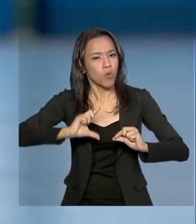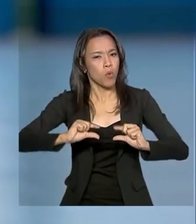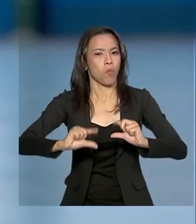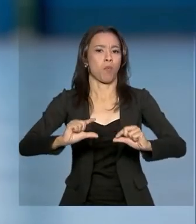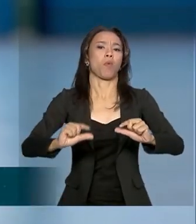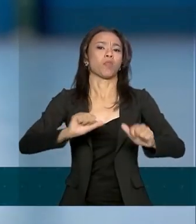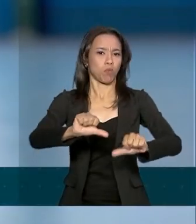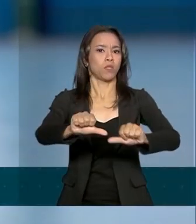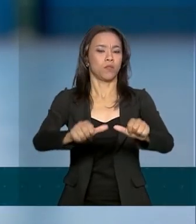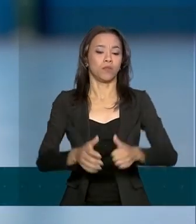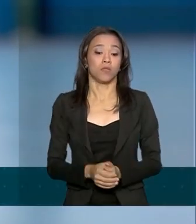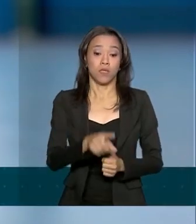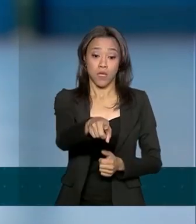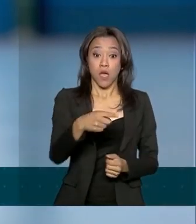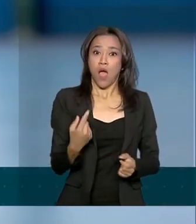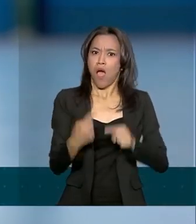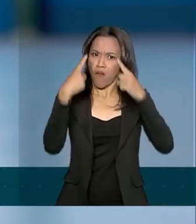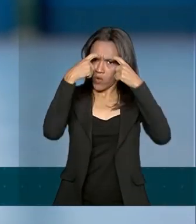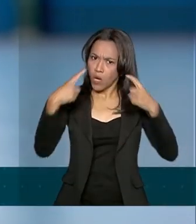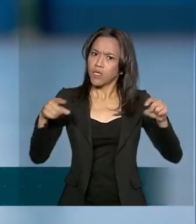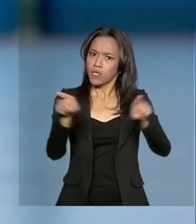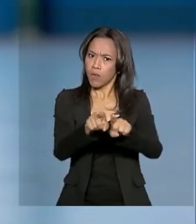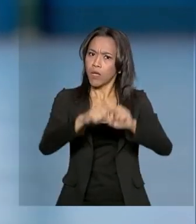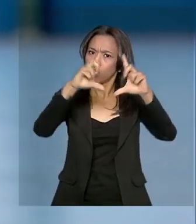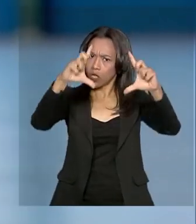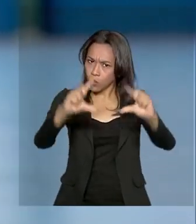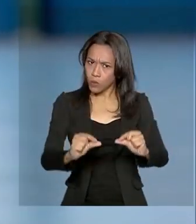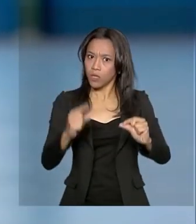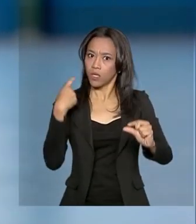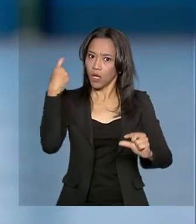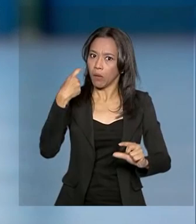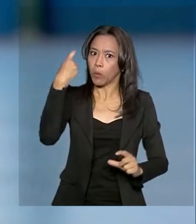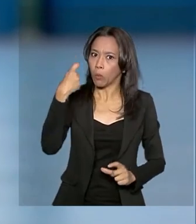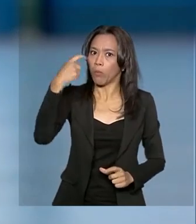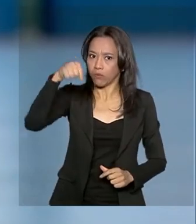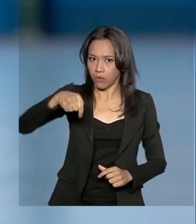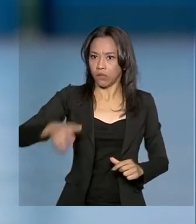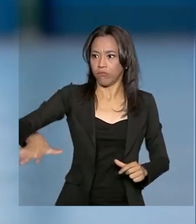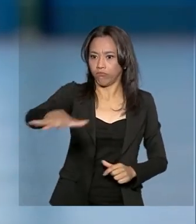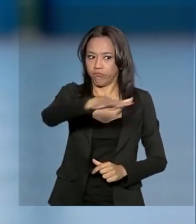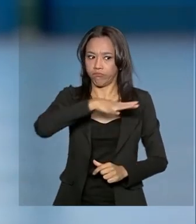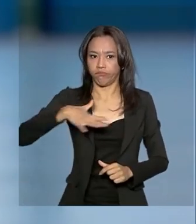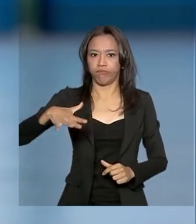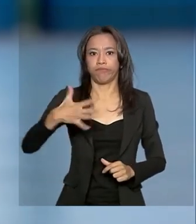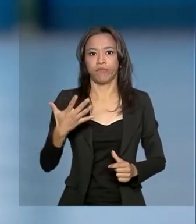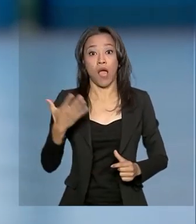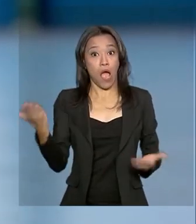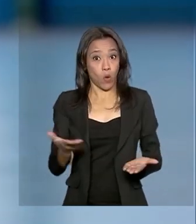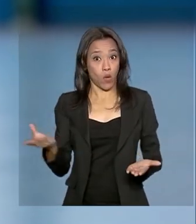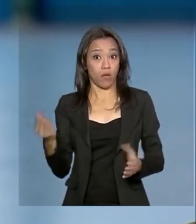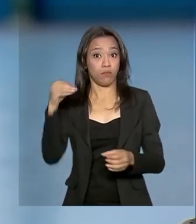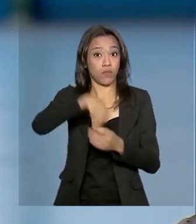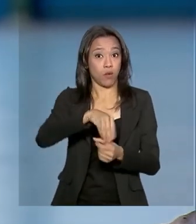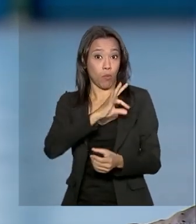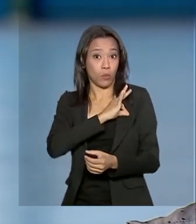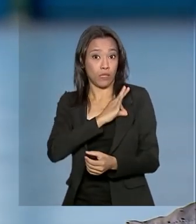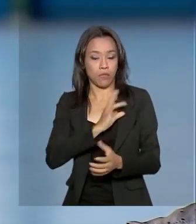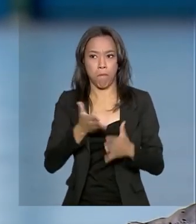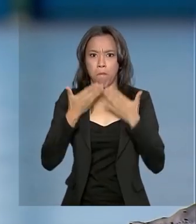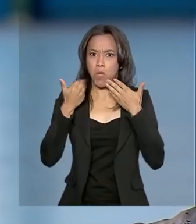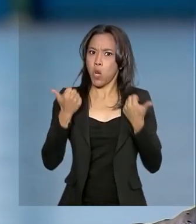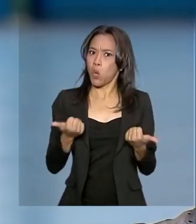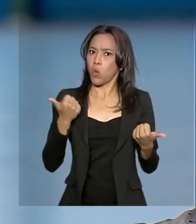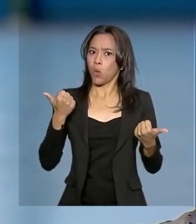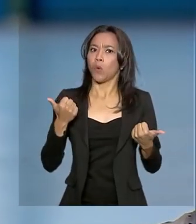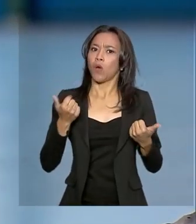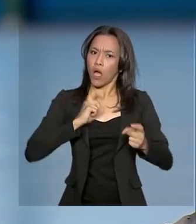Desde o começo a violência diminuiu bastante, o que era preocupante aqui na Redondeza, agora com a polícia melhorou muito, a